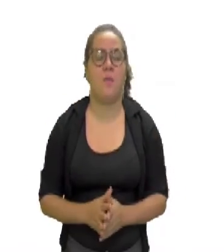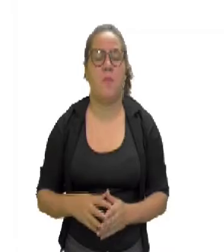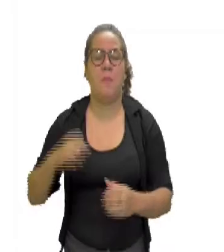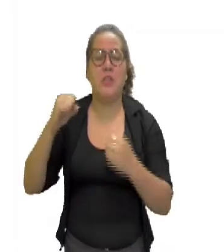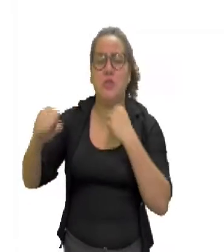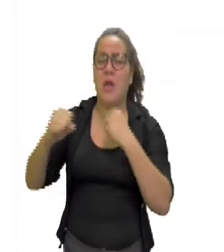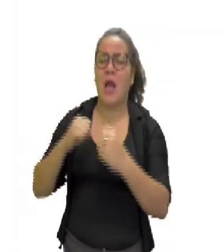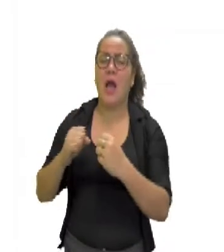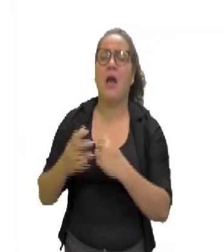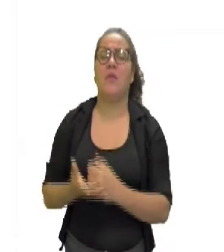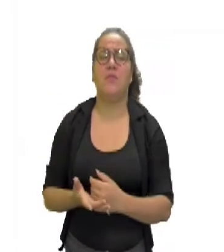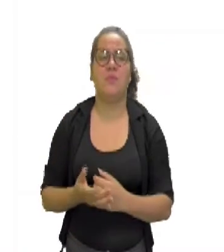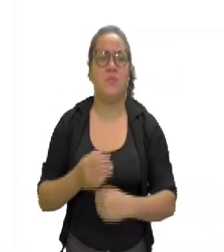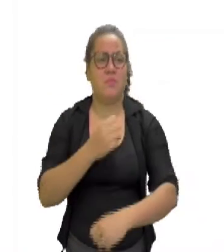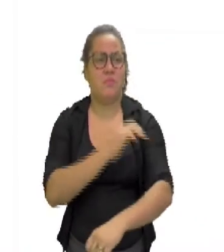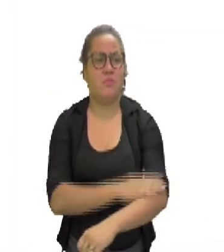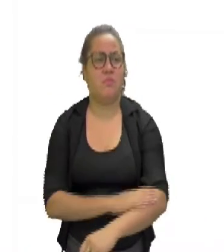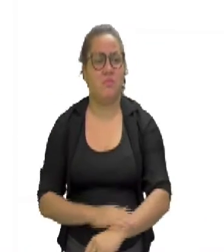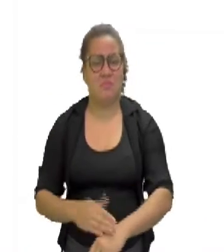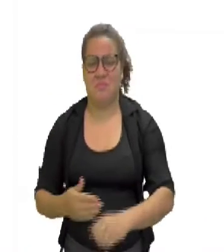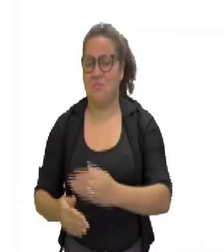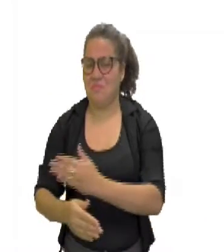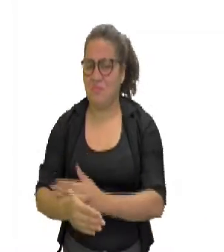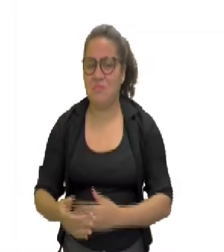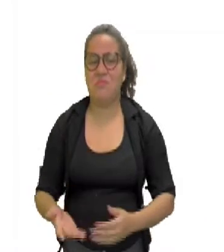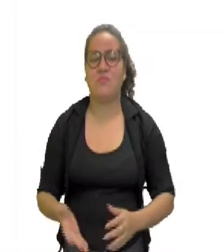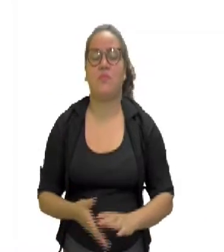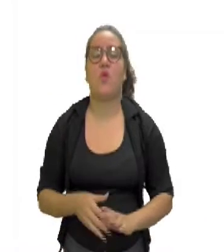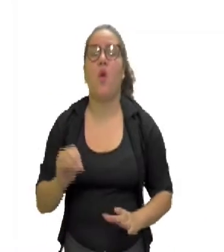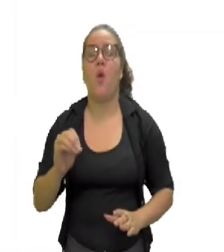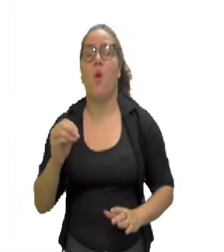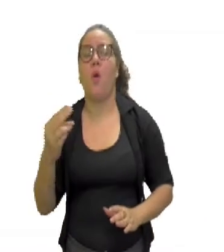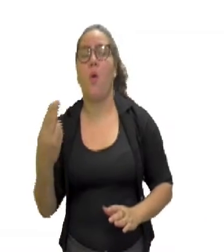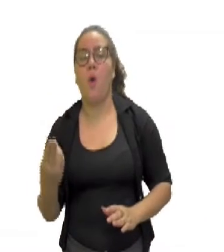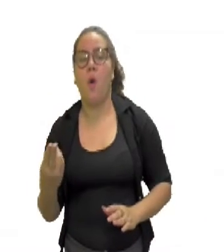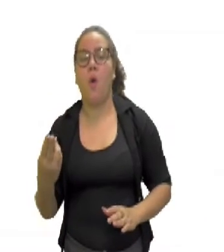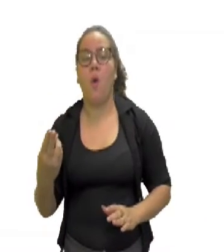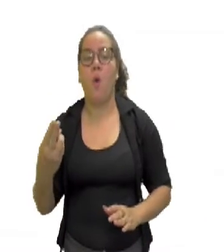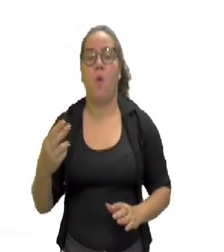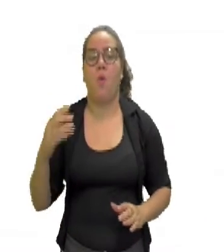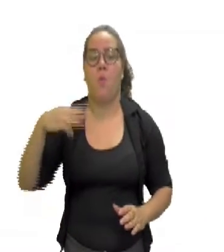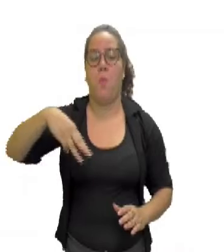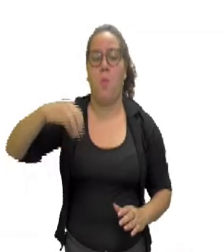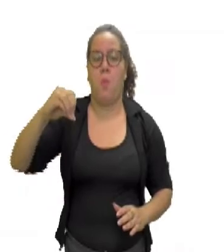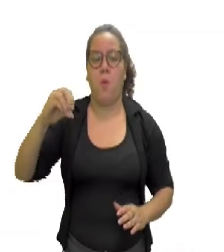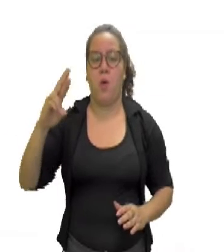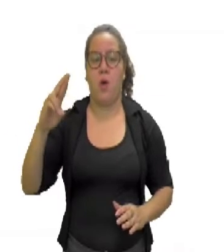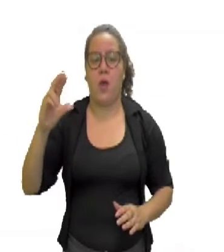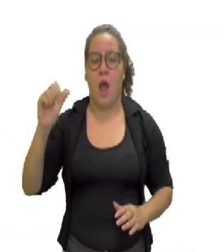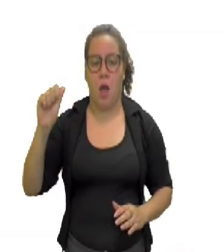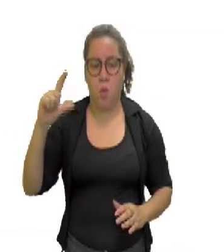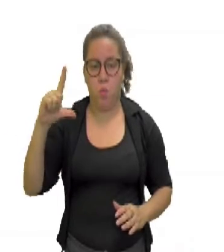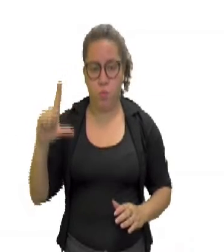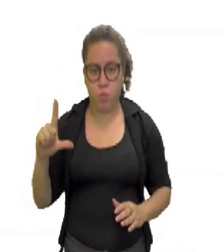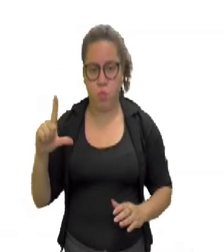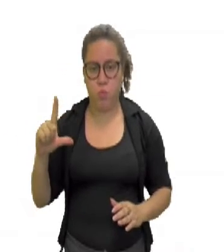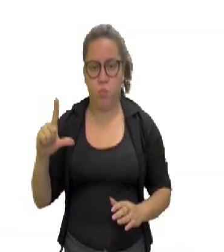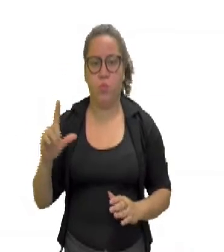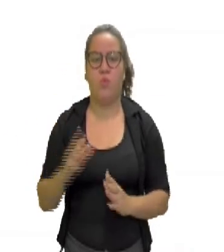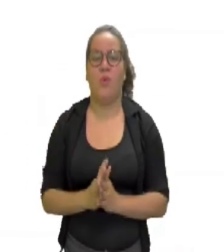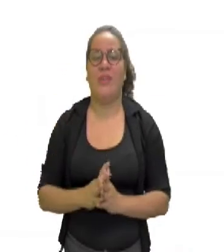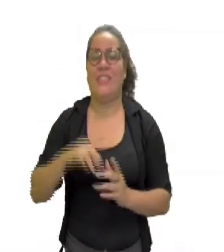machucando o físico da pessoa ou das pessoas, ou moralmente. Aquele momento que a pessoa